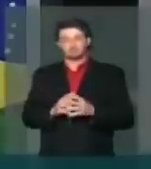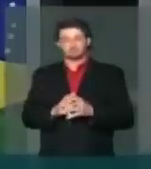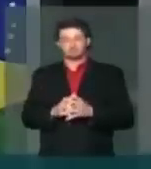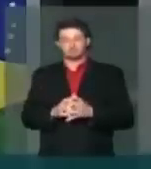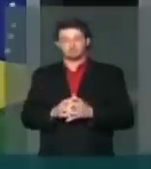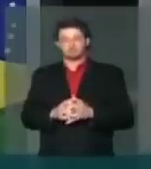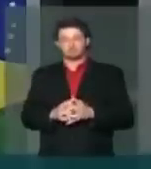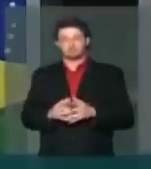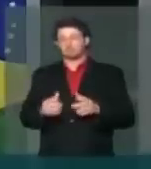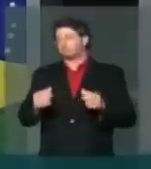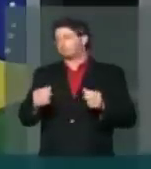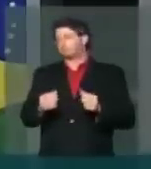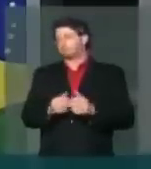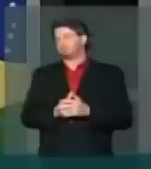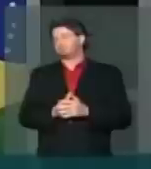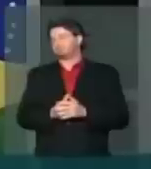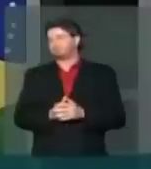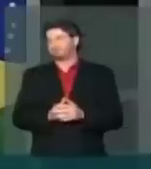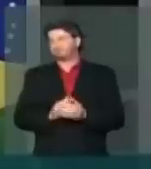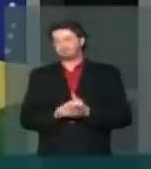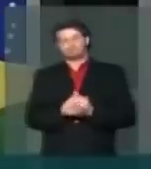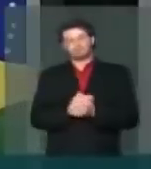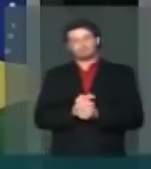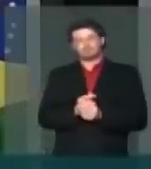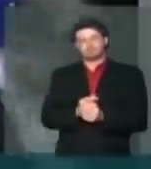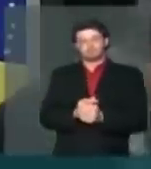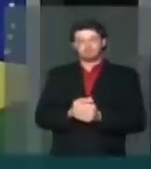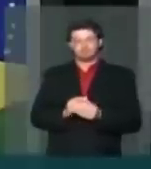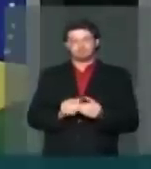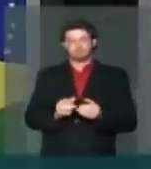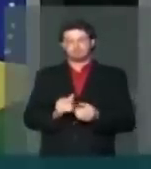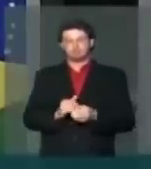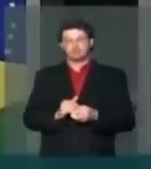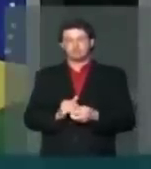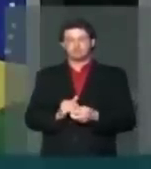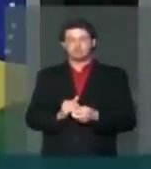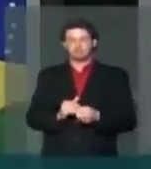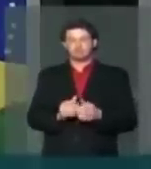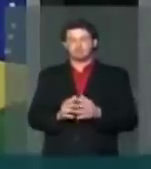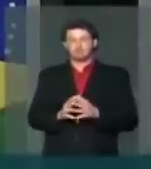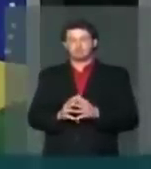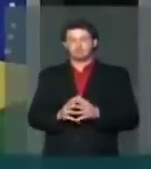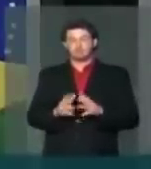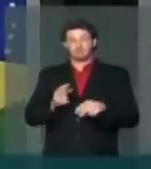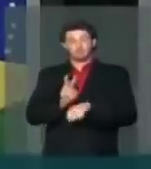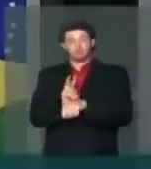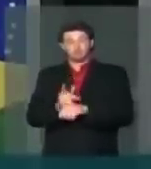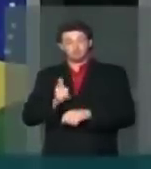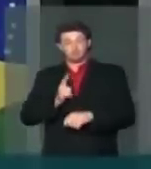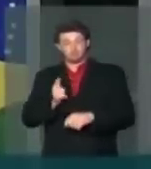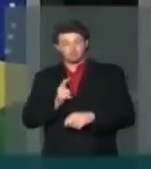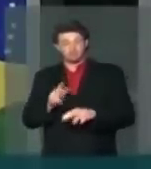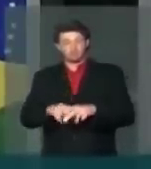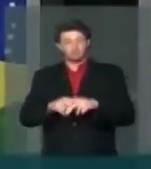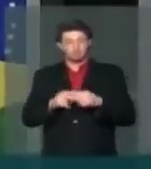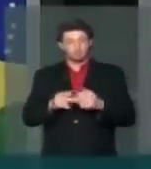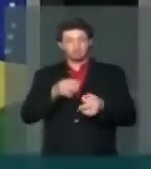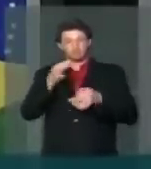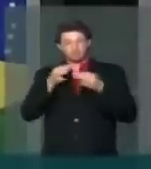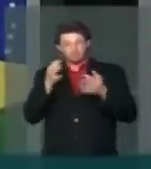possamos Todos nós E o Parlamento Brasileiro Devidamente Protegido Pela institucionalização